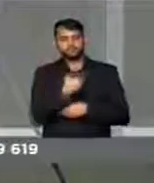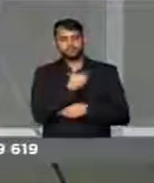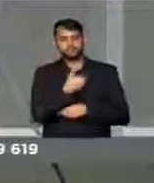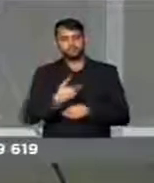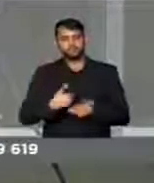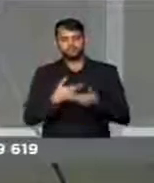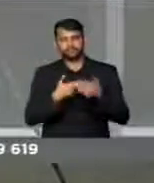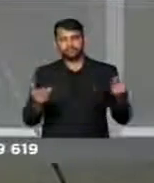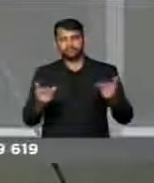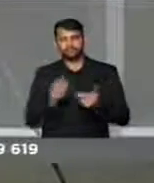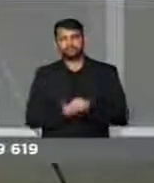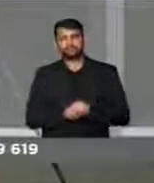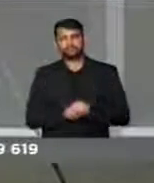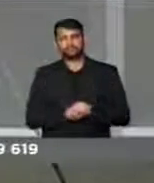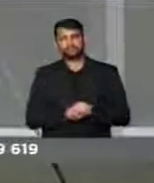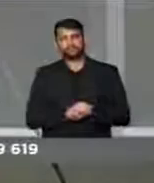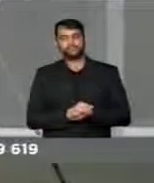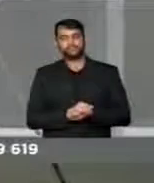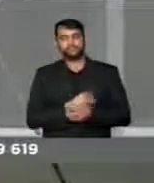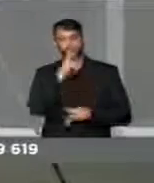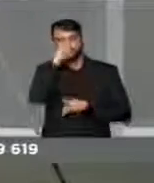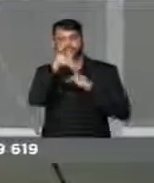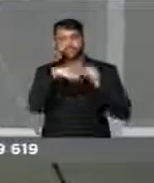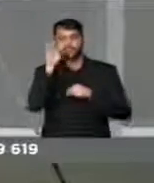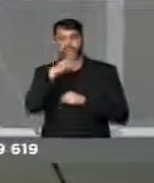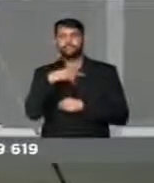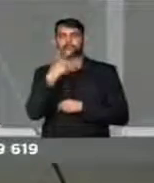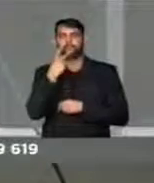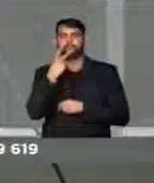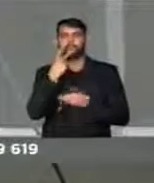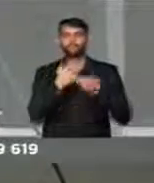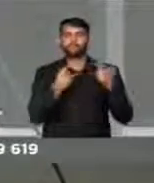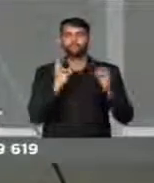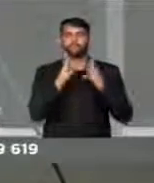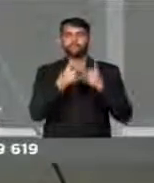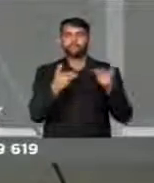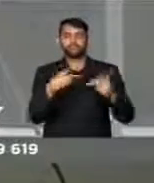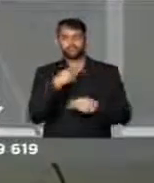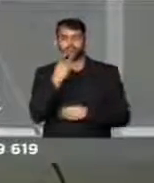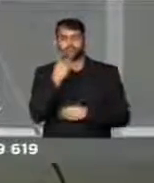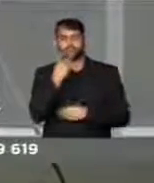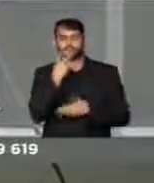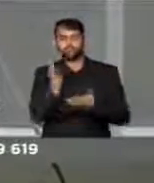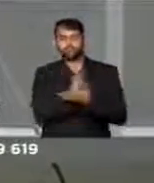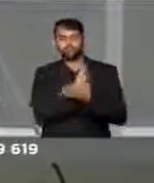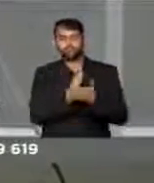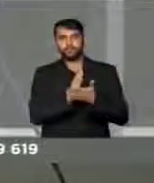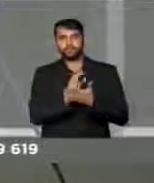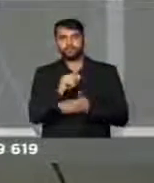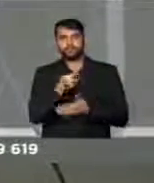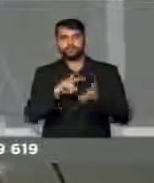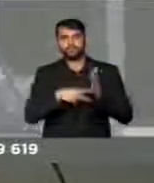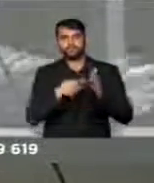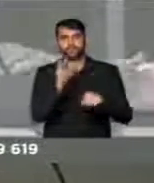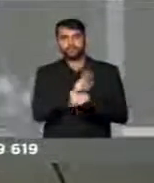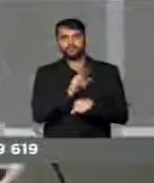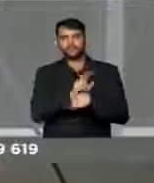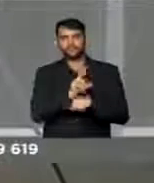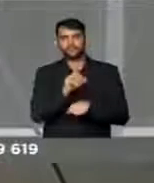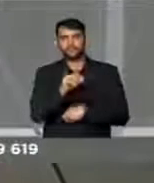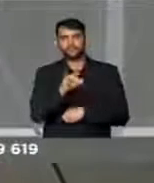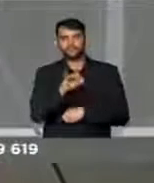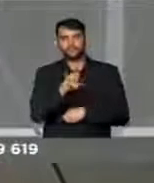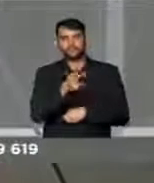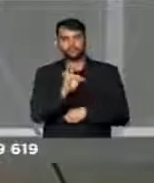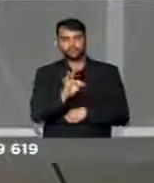gordas do governo, o que o povo brasileiro vai dizer de tudo isso? Dizer de uma central sindical que não defende os direitos do trabalhador como a CUT,